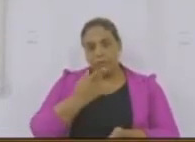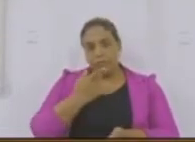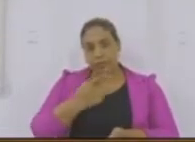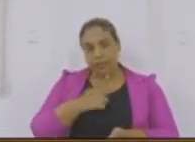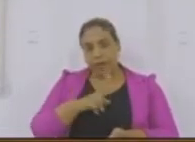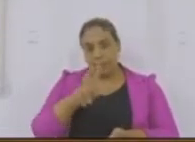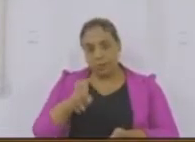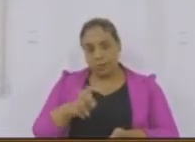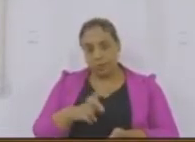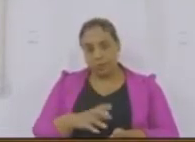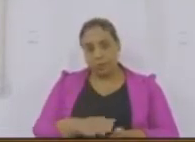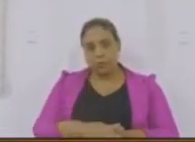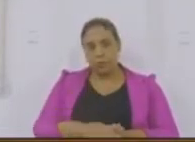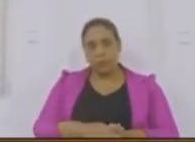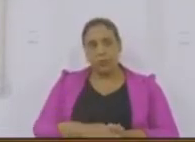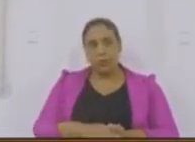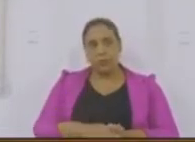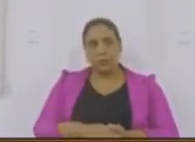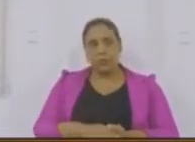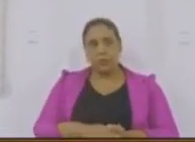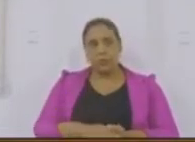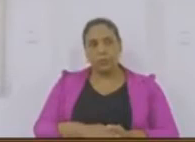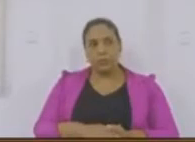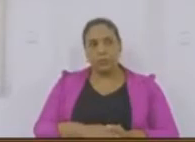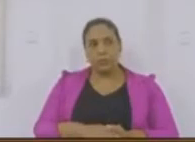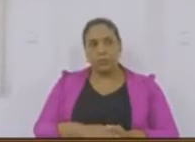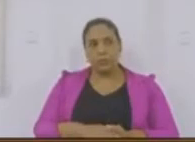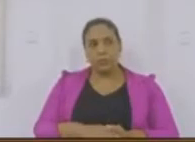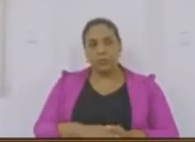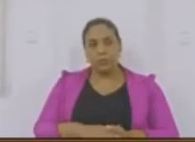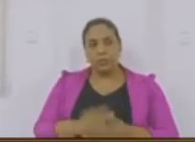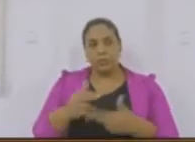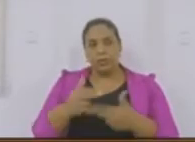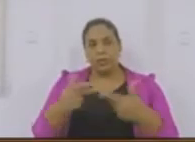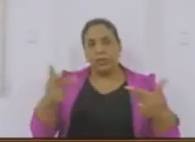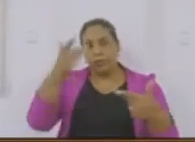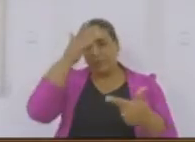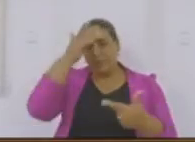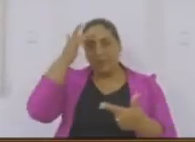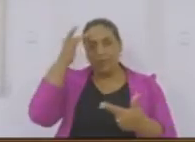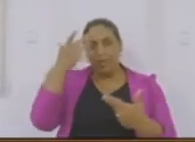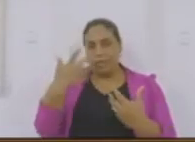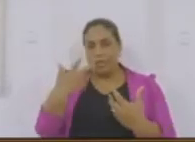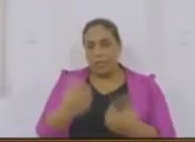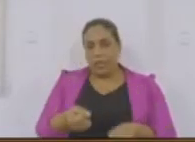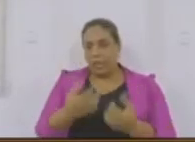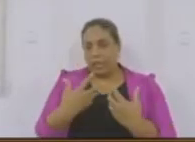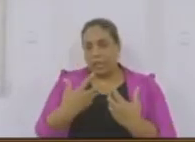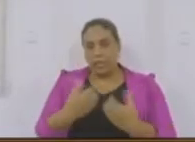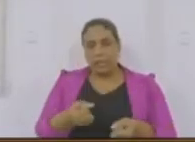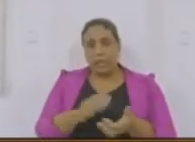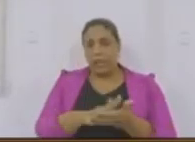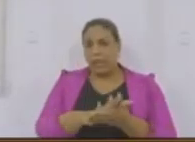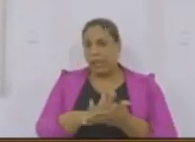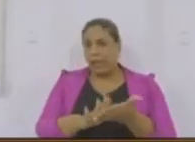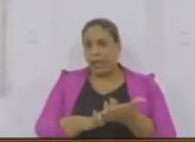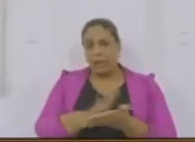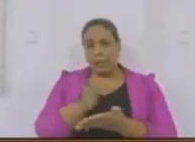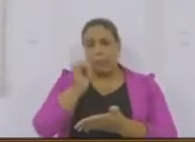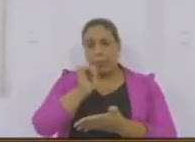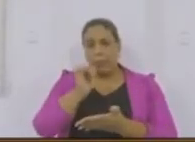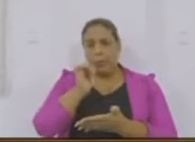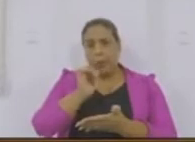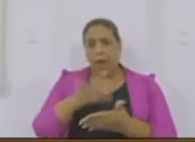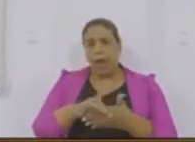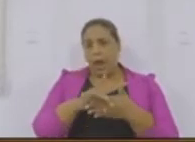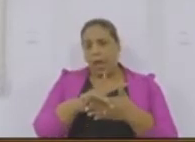que muitos não aceitam a mulher de frente, em algumas